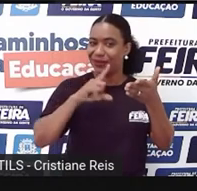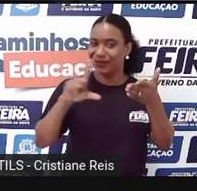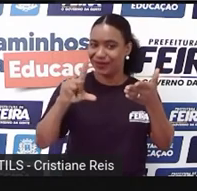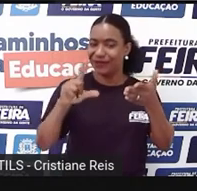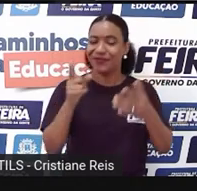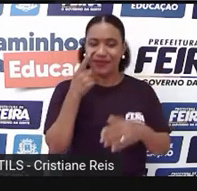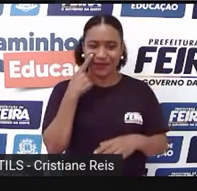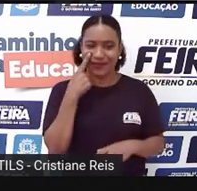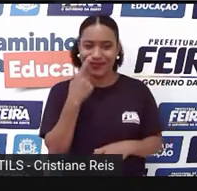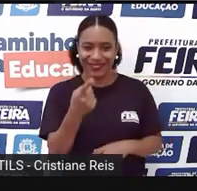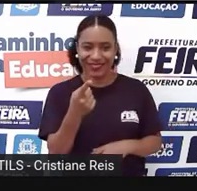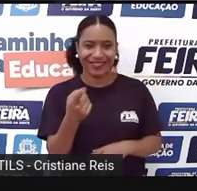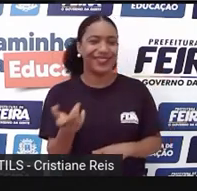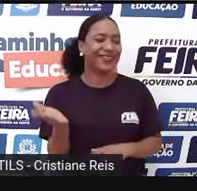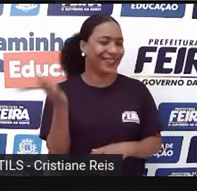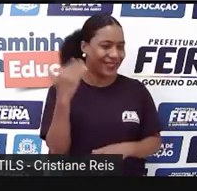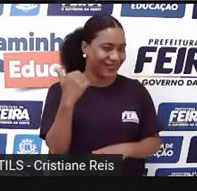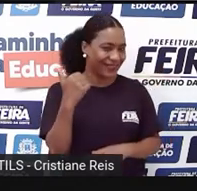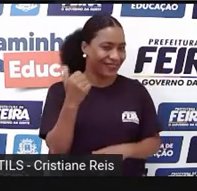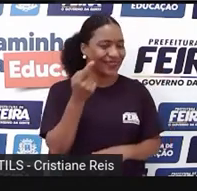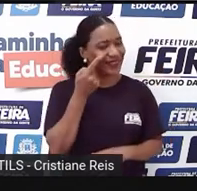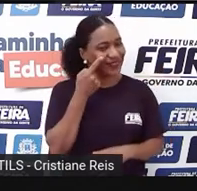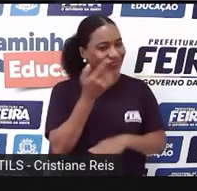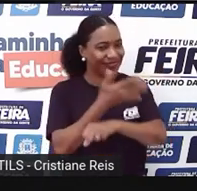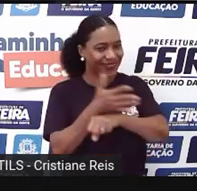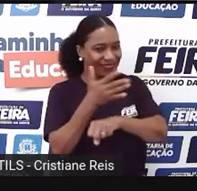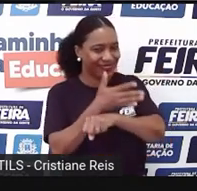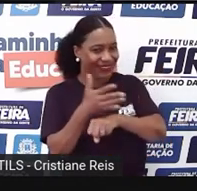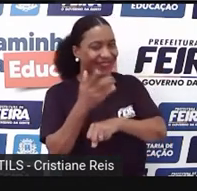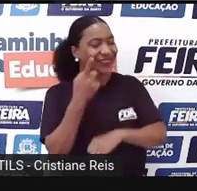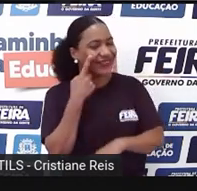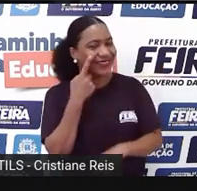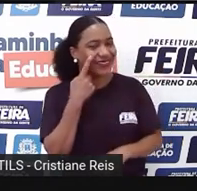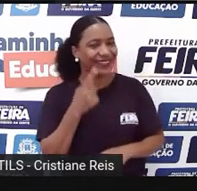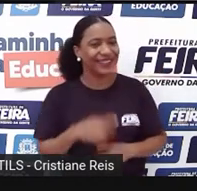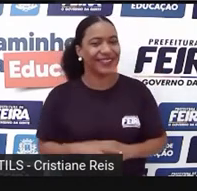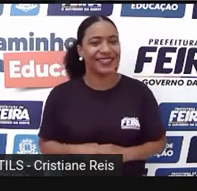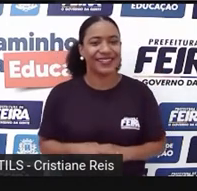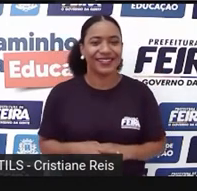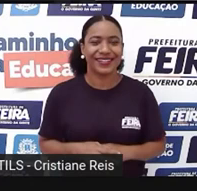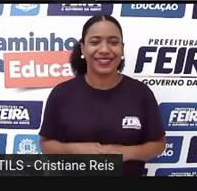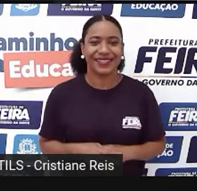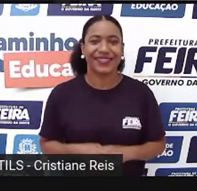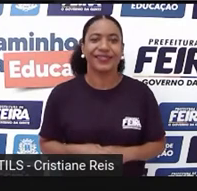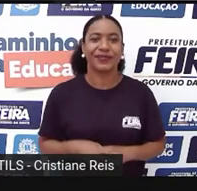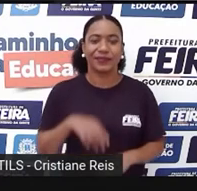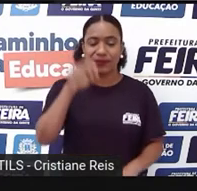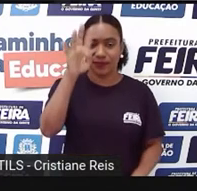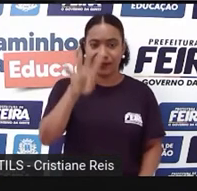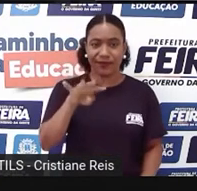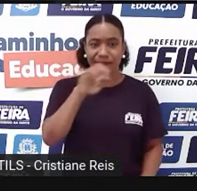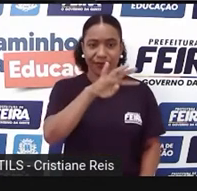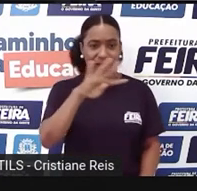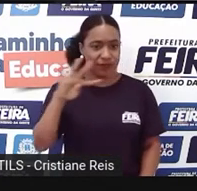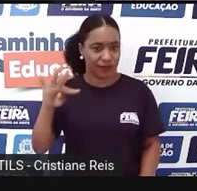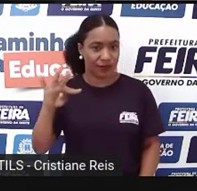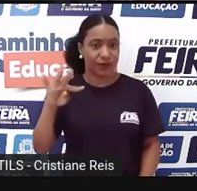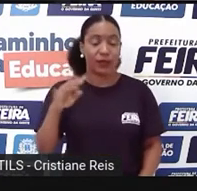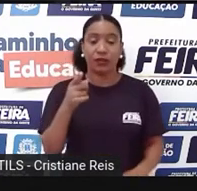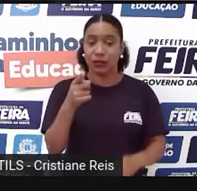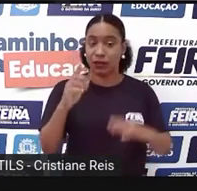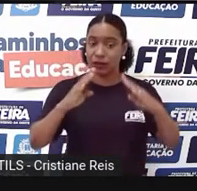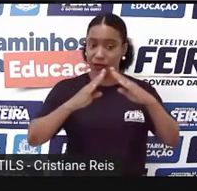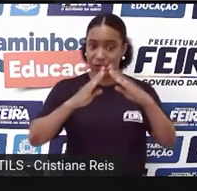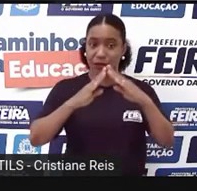desafiadora Let's practice Vamos praticar Então fica aí Um desafio Para vocês Realizar